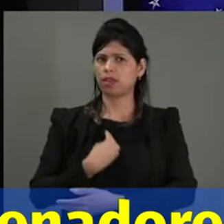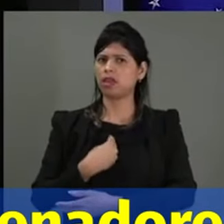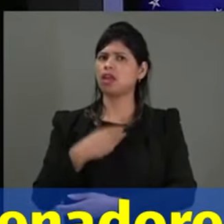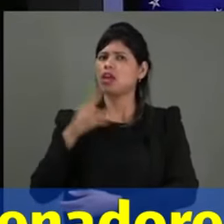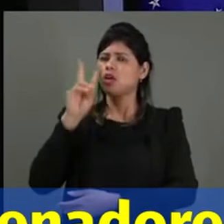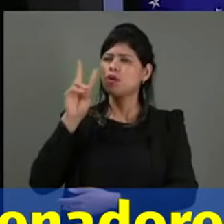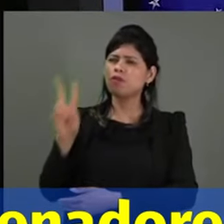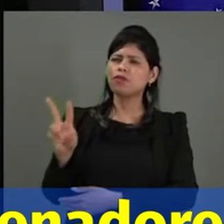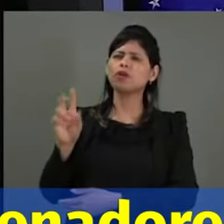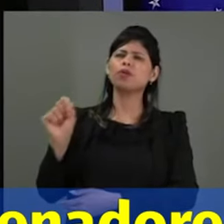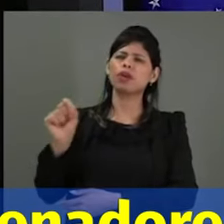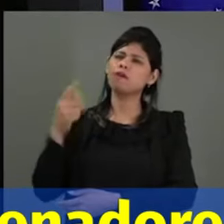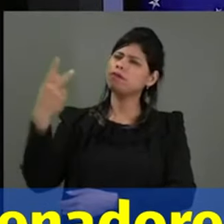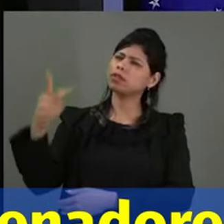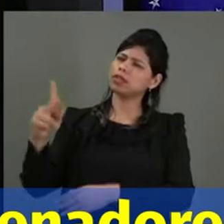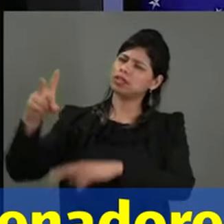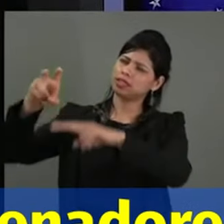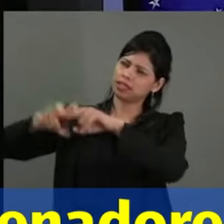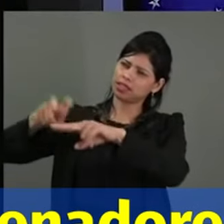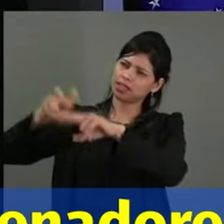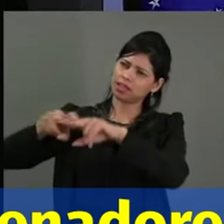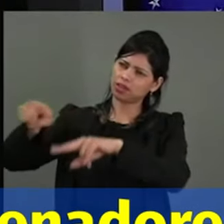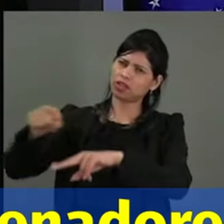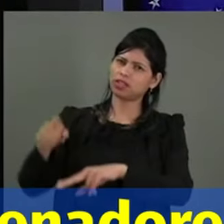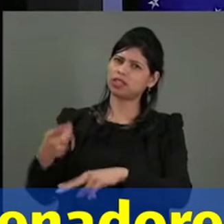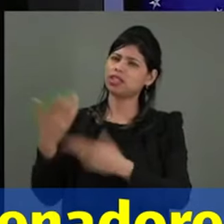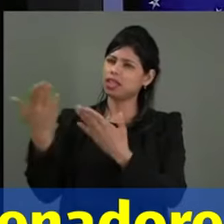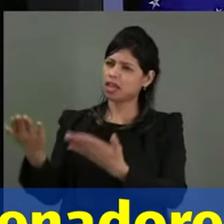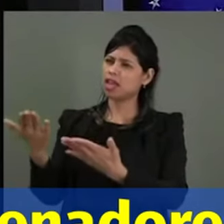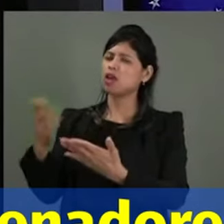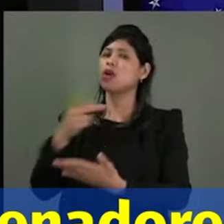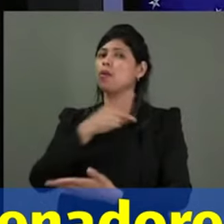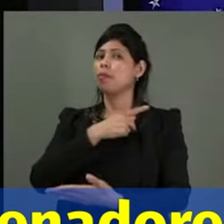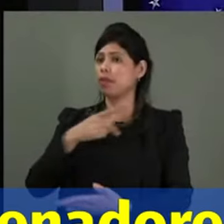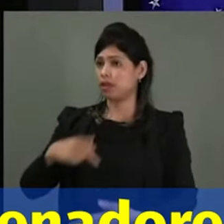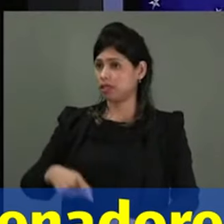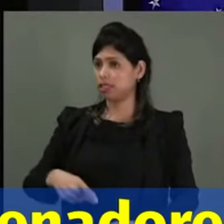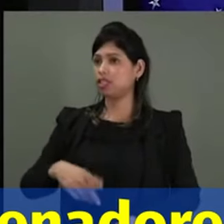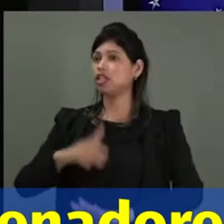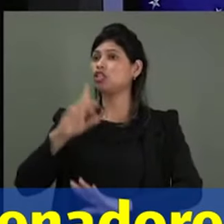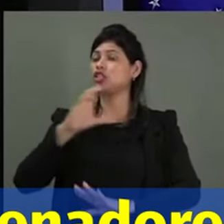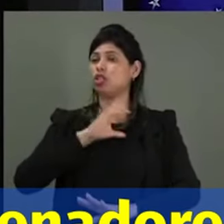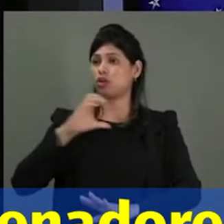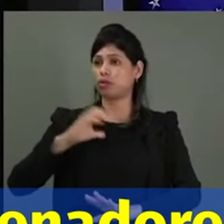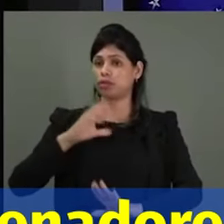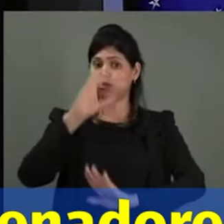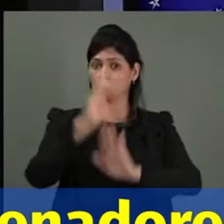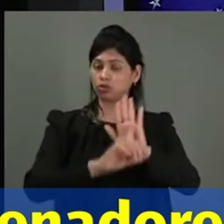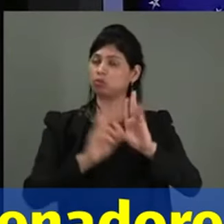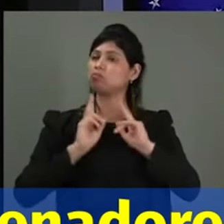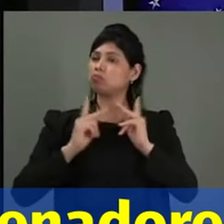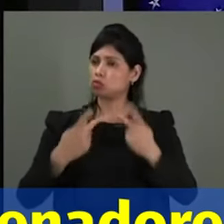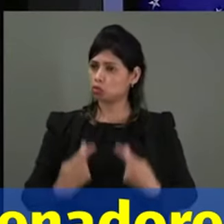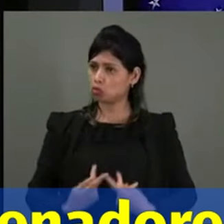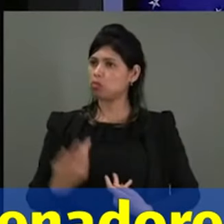cadeira, para mim, tem um simbolismo muito grande, porque o senhor é o presidente da Comissão de Direitos Humanos do Senado Federal.